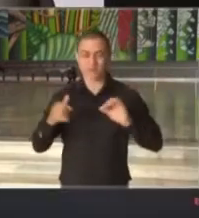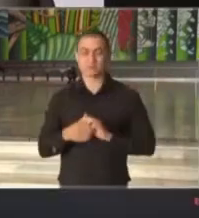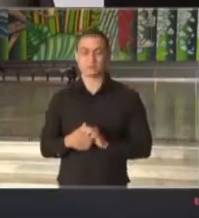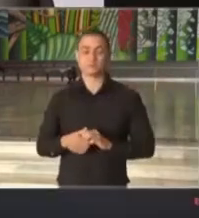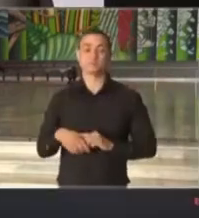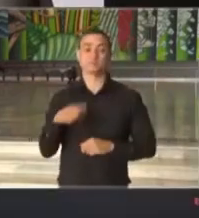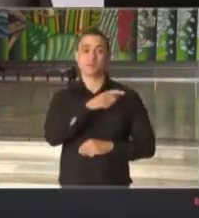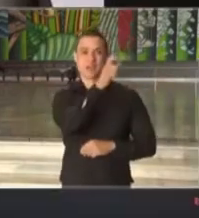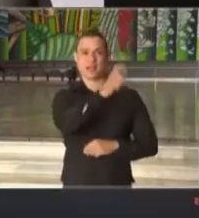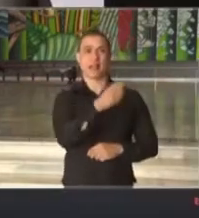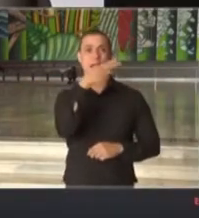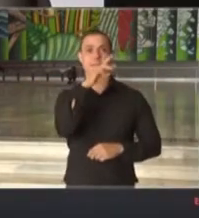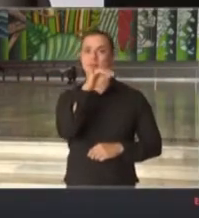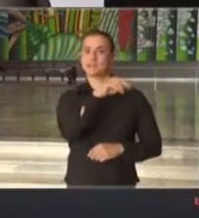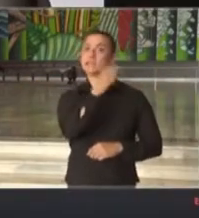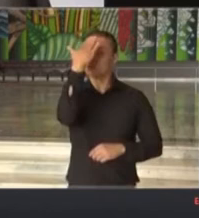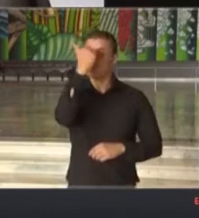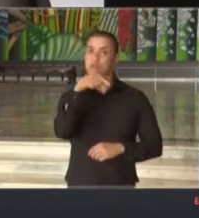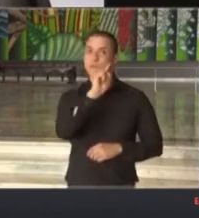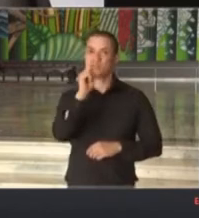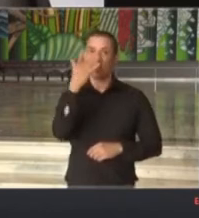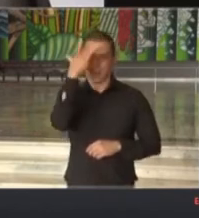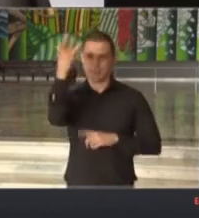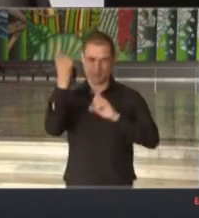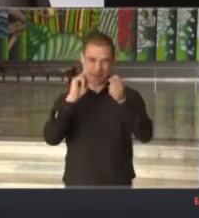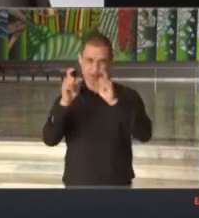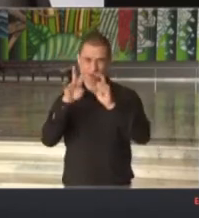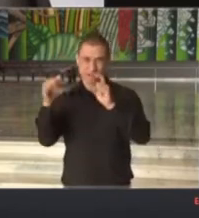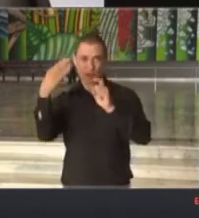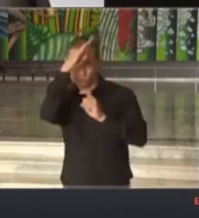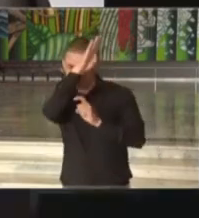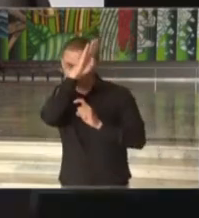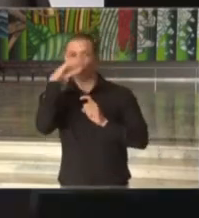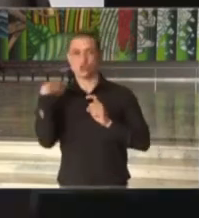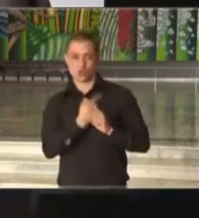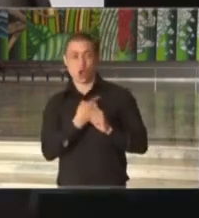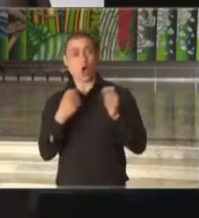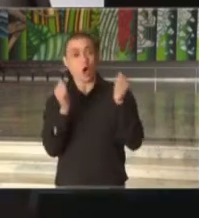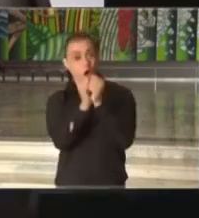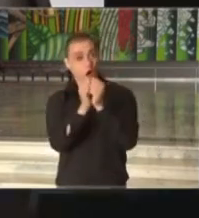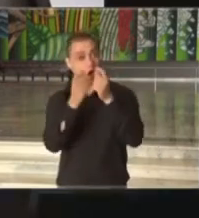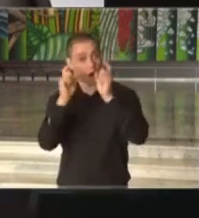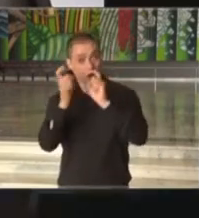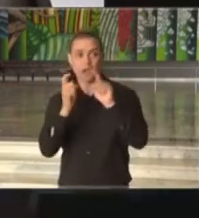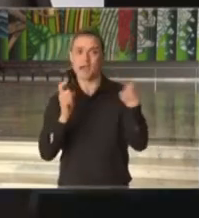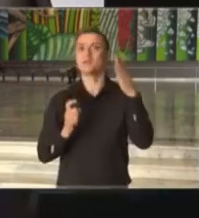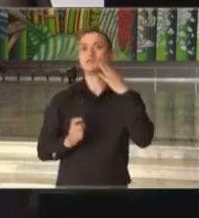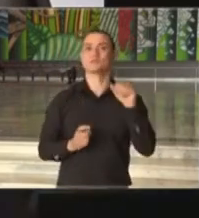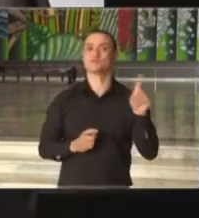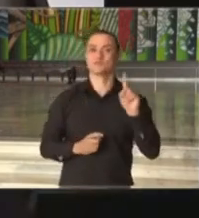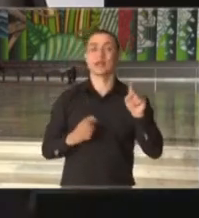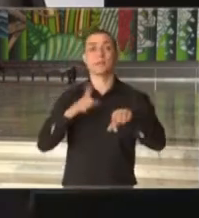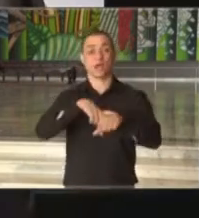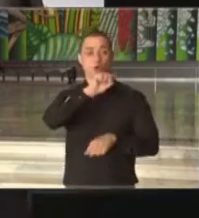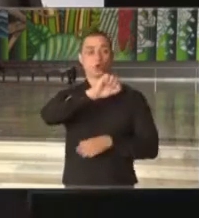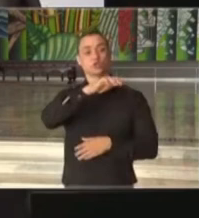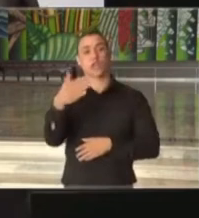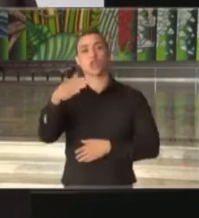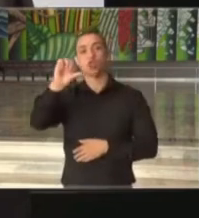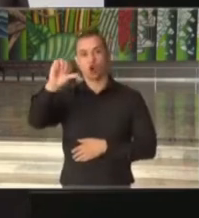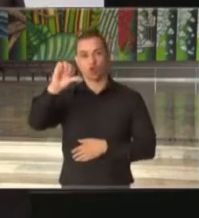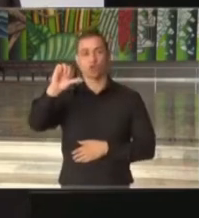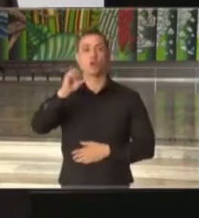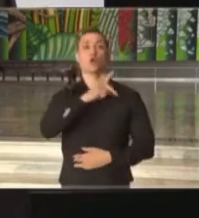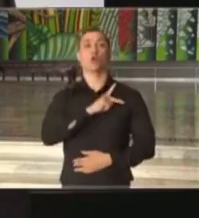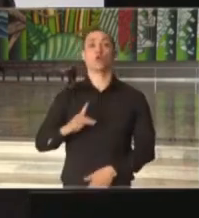A jornalista Marina não tinha informação ainda da existência dessa reunião, que será amanhã. Marina, das 8 às 9 da manhã. O presidente